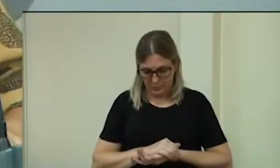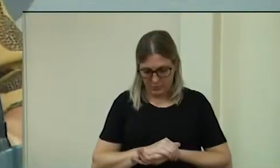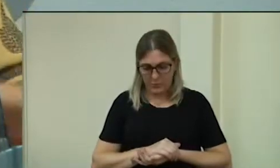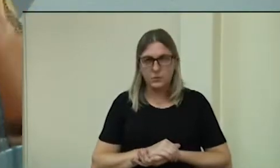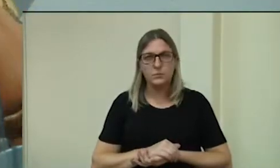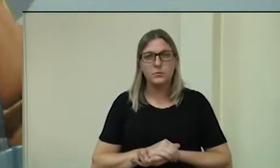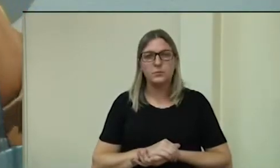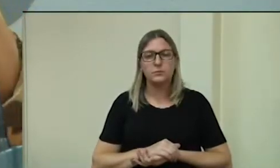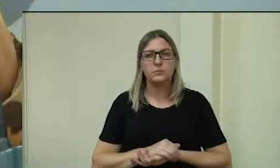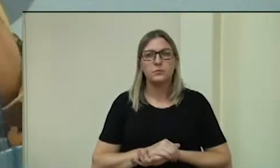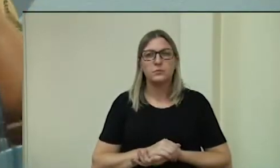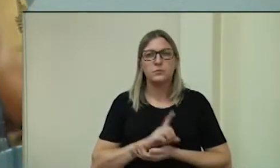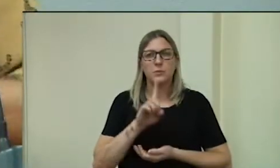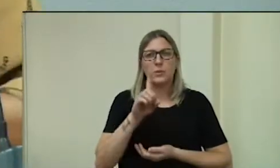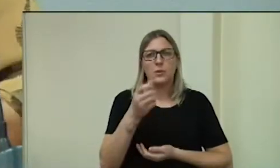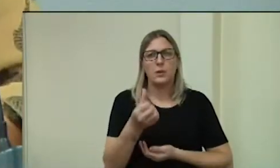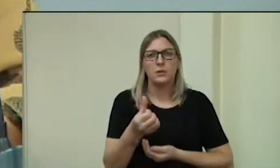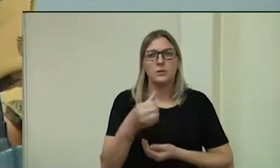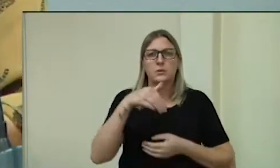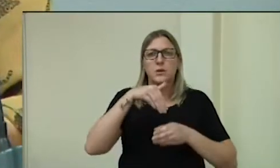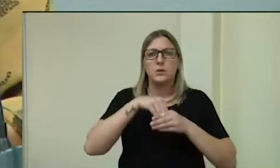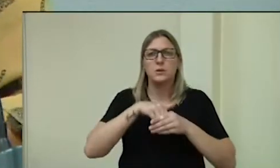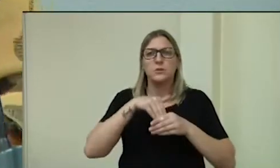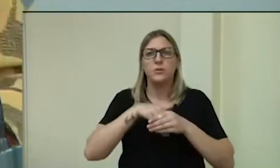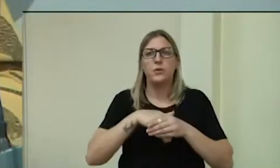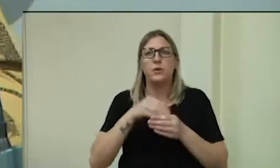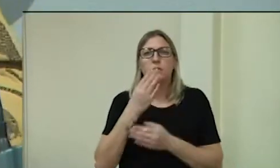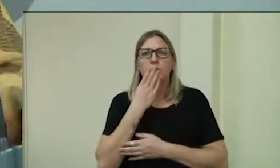com 16 votos favoráveis.